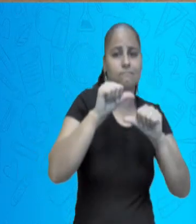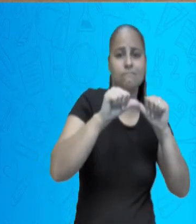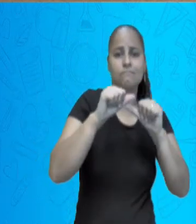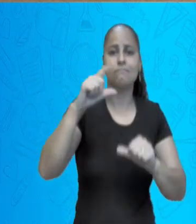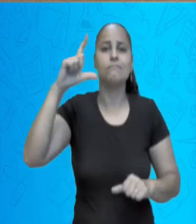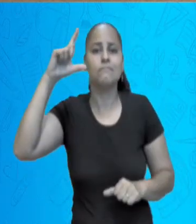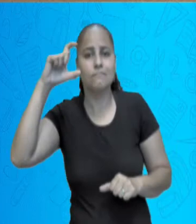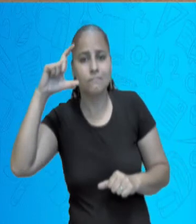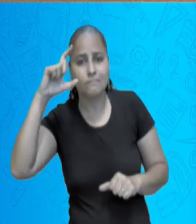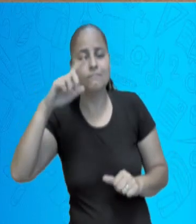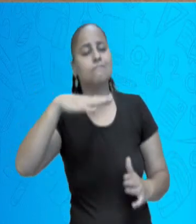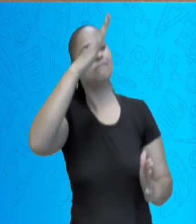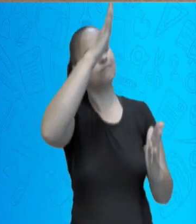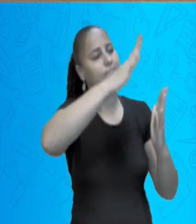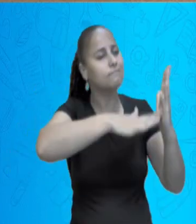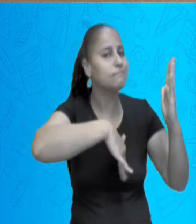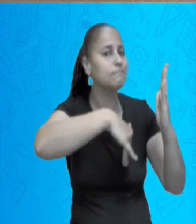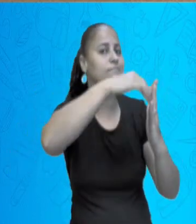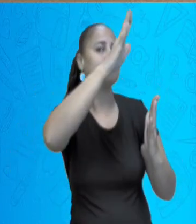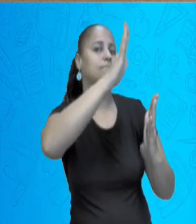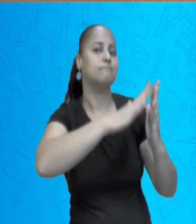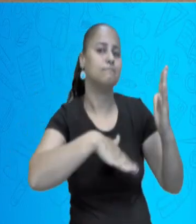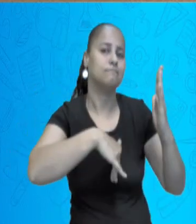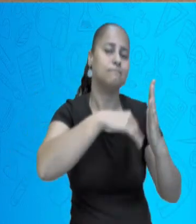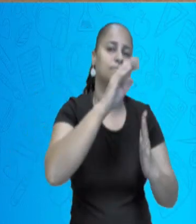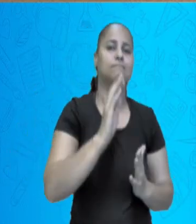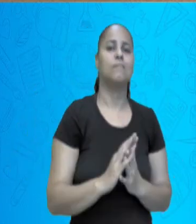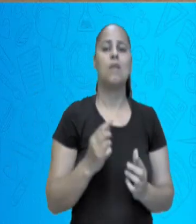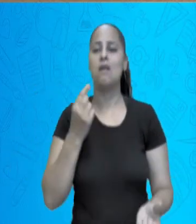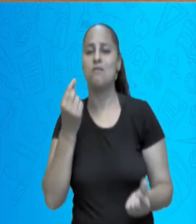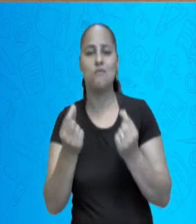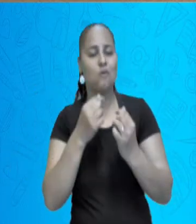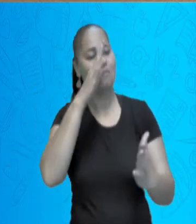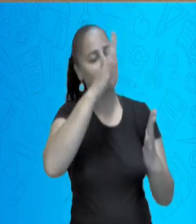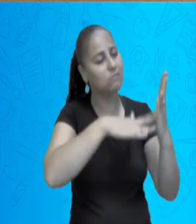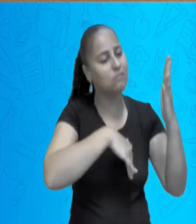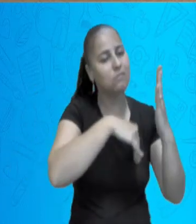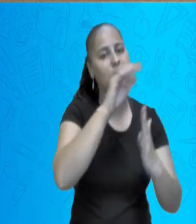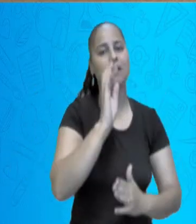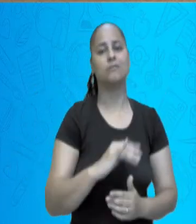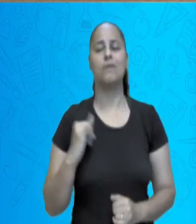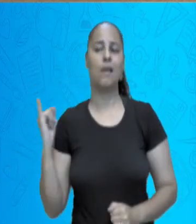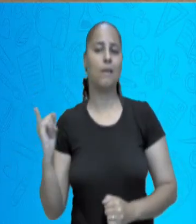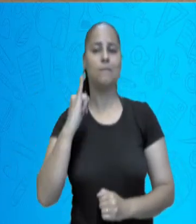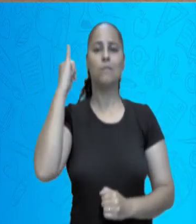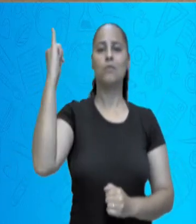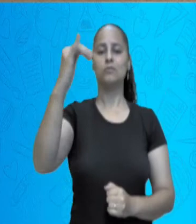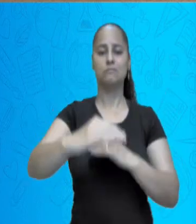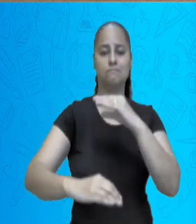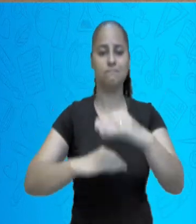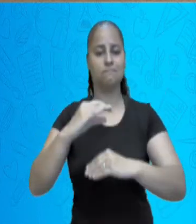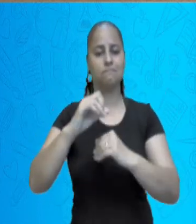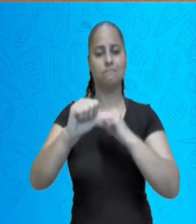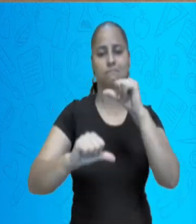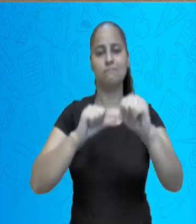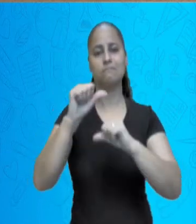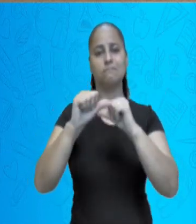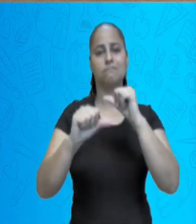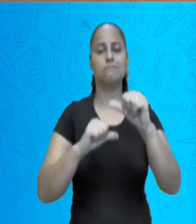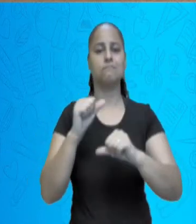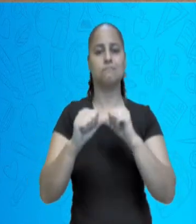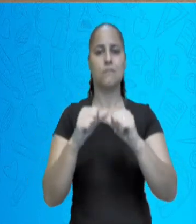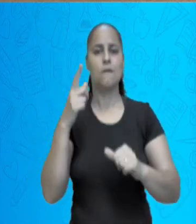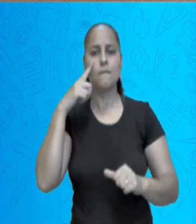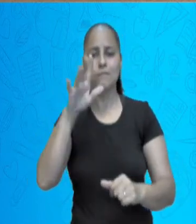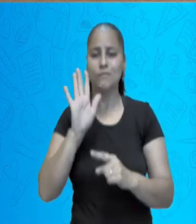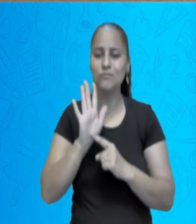e moldam a fotografia como arte, que tem a capacidade de transformar, não só